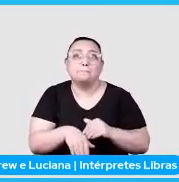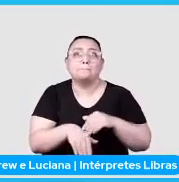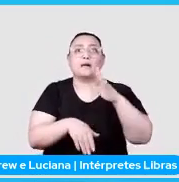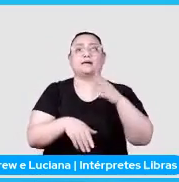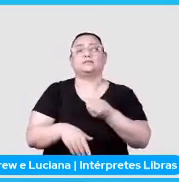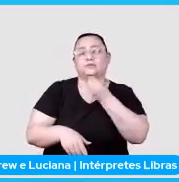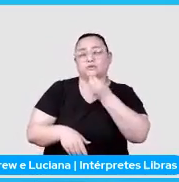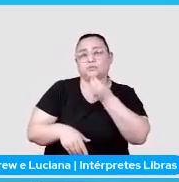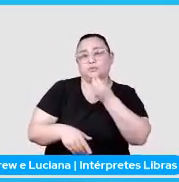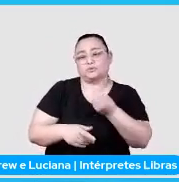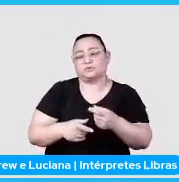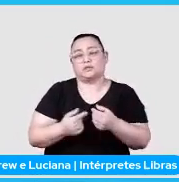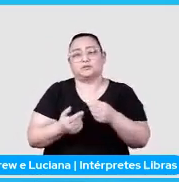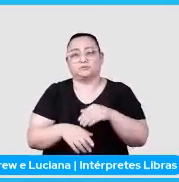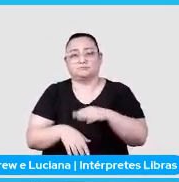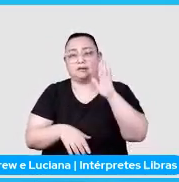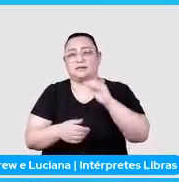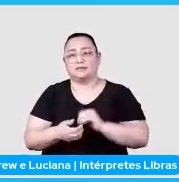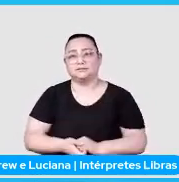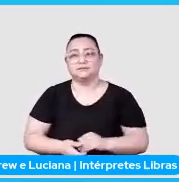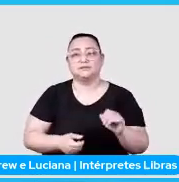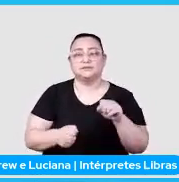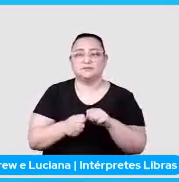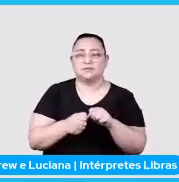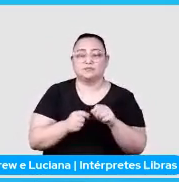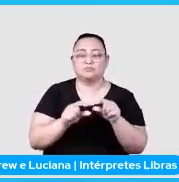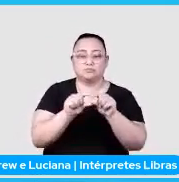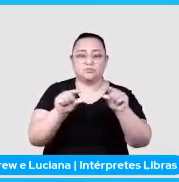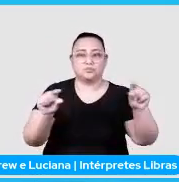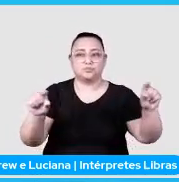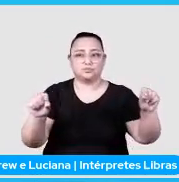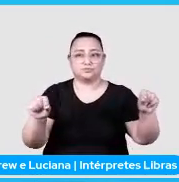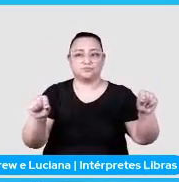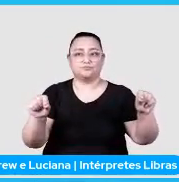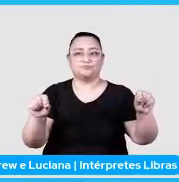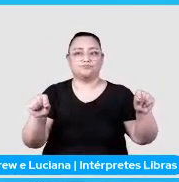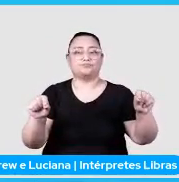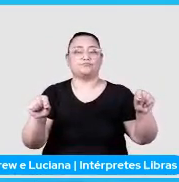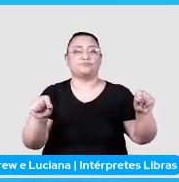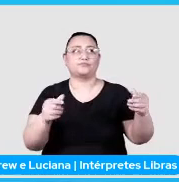Se você ativar essa configuração chamada Spider Moon Edge Field Coverage,